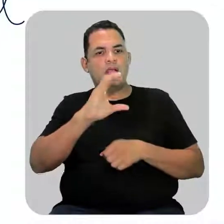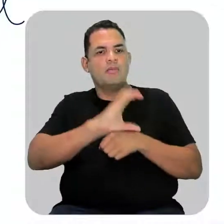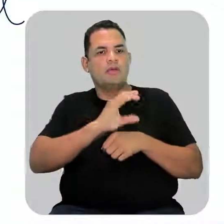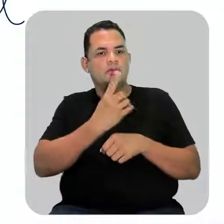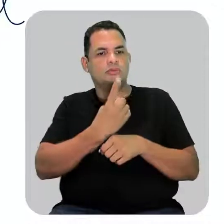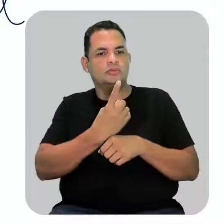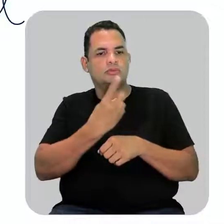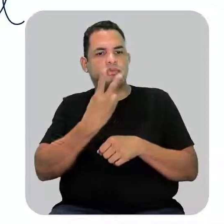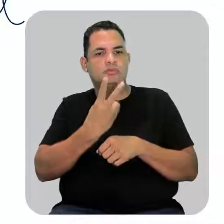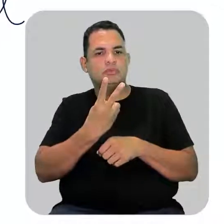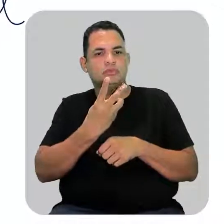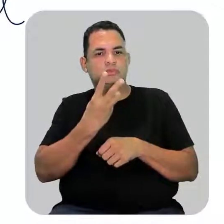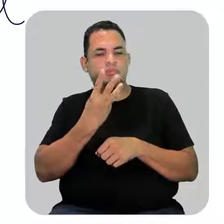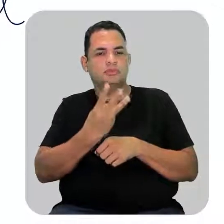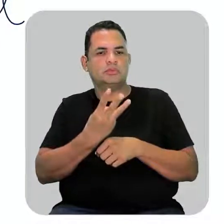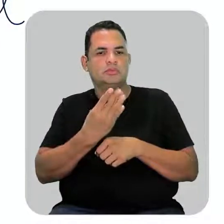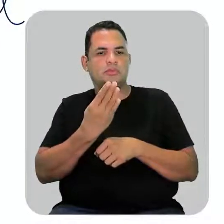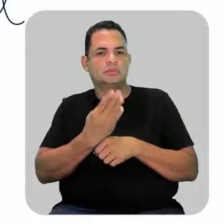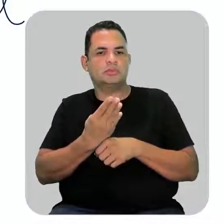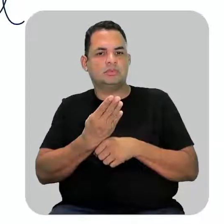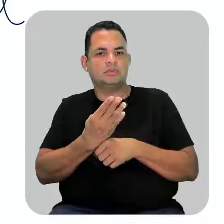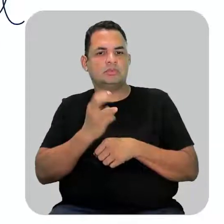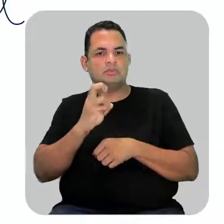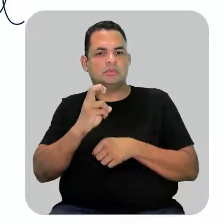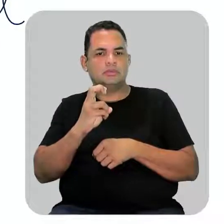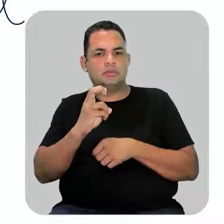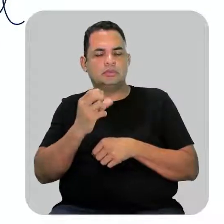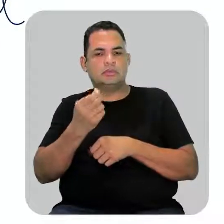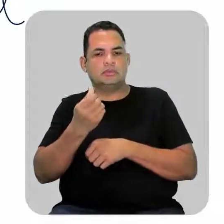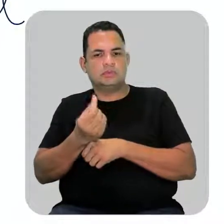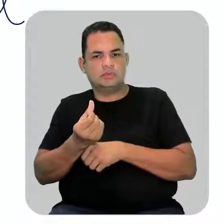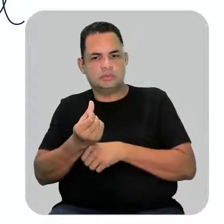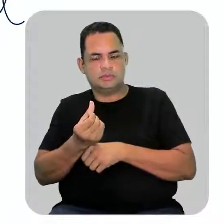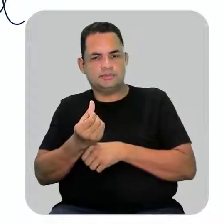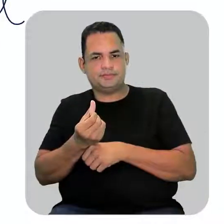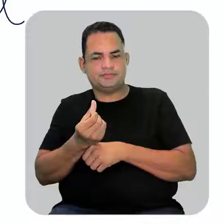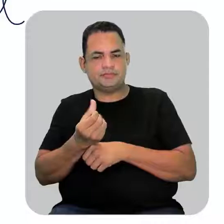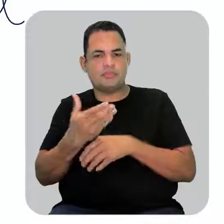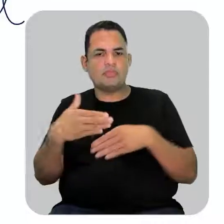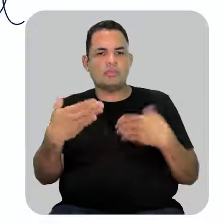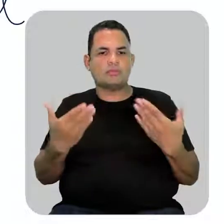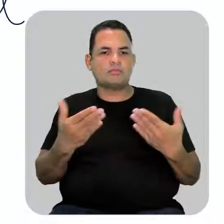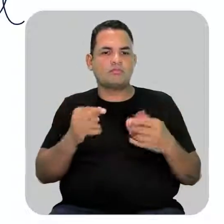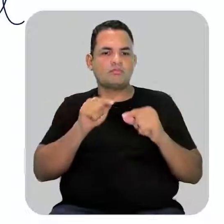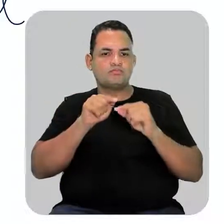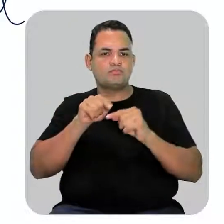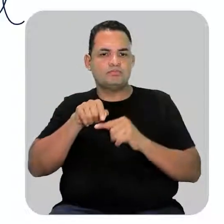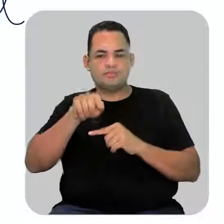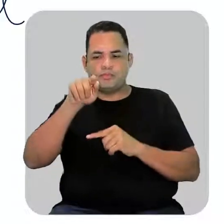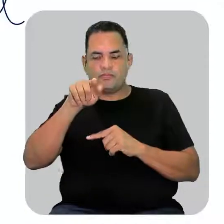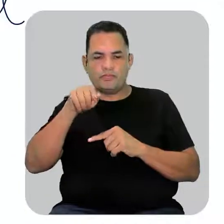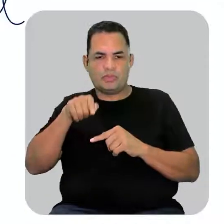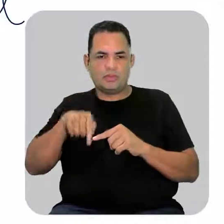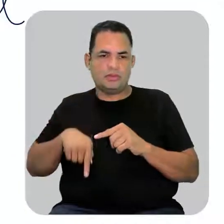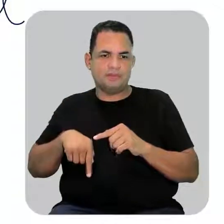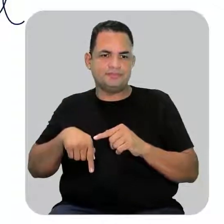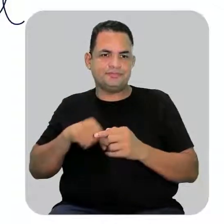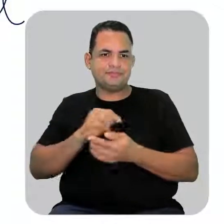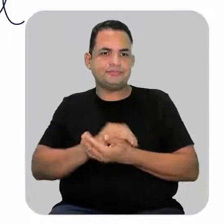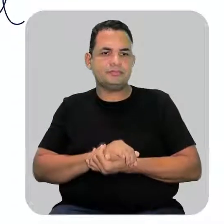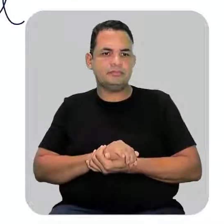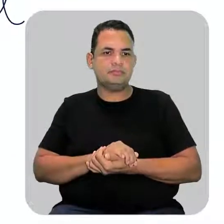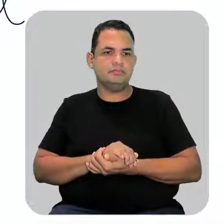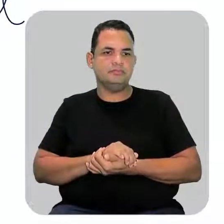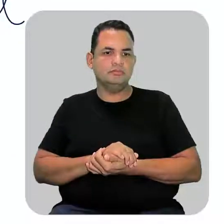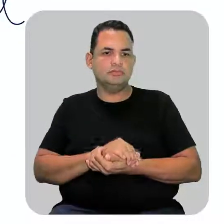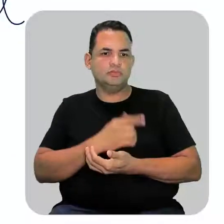2, 3, 4, 5, 6. As ramificações estão aqui, no